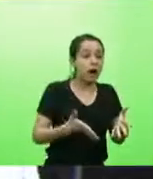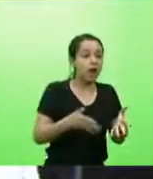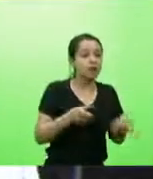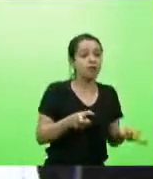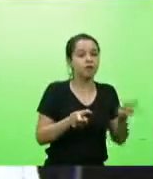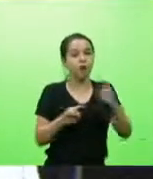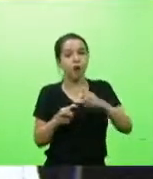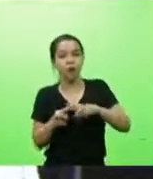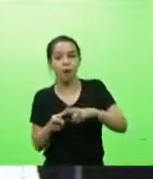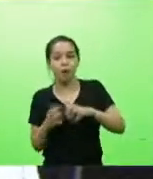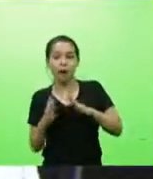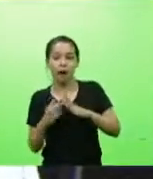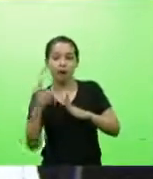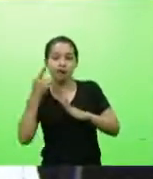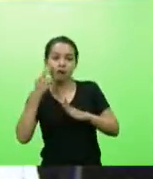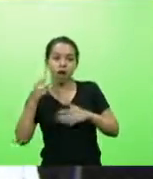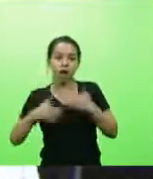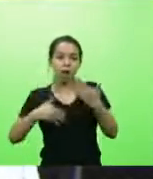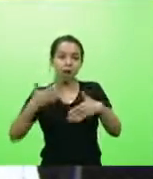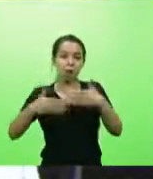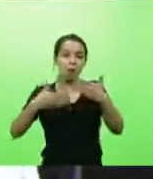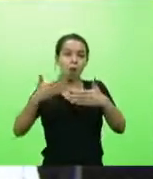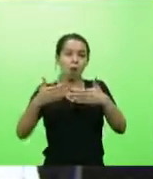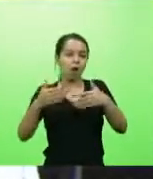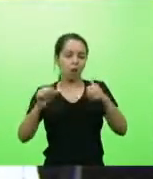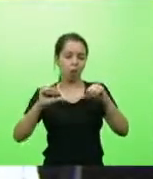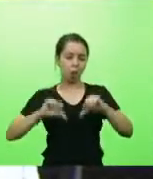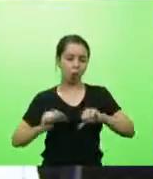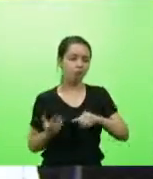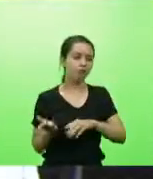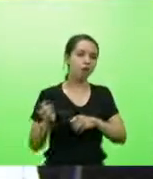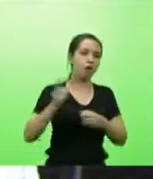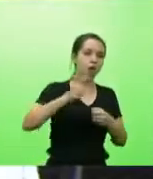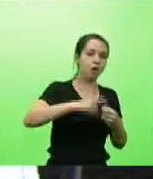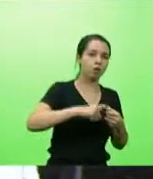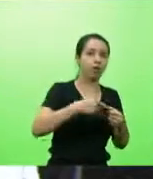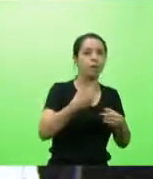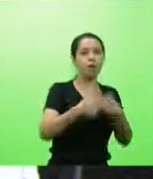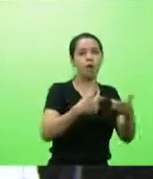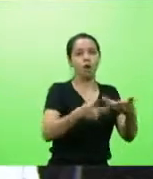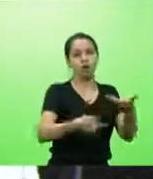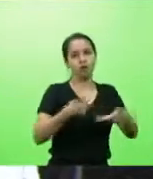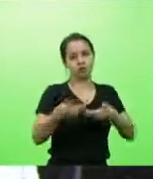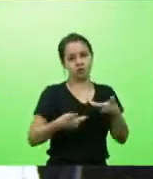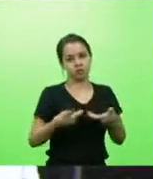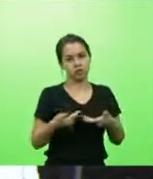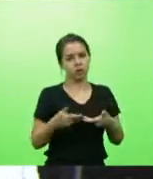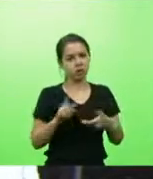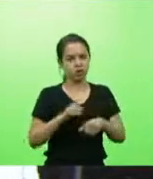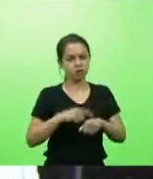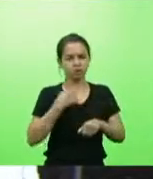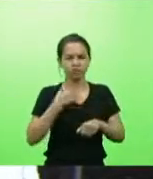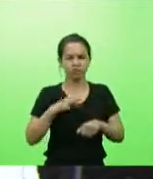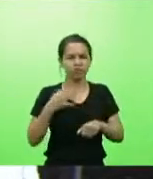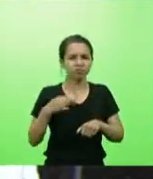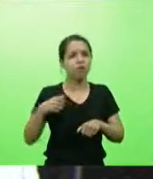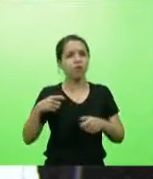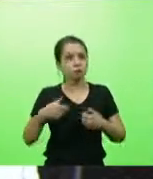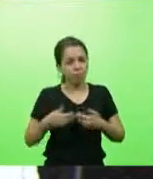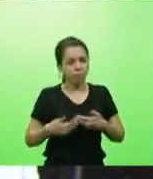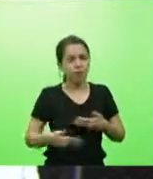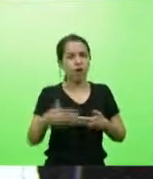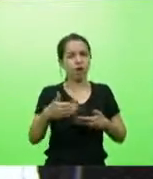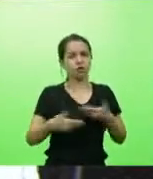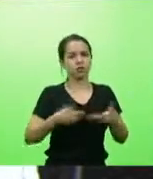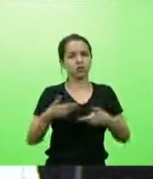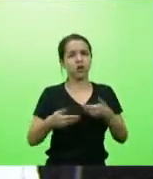para ver se vai... para depois voltar para lá ruim e começar a tratar. É assim, deu um sinalzinho, a dor de garganta e começa o tratamento. Para que